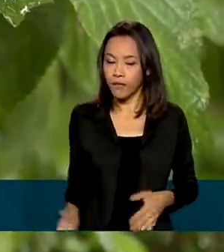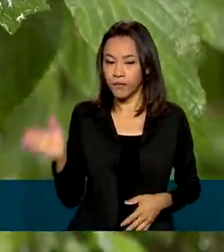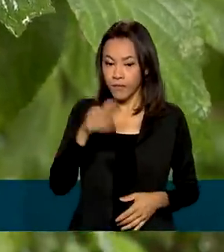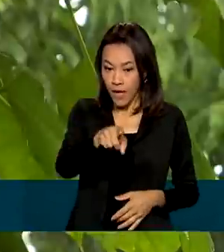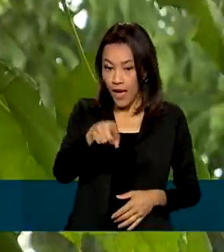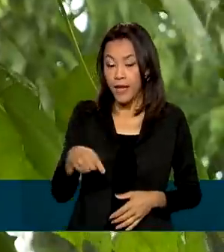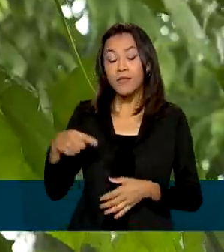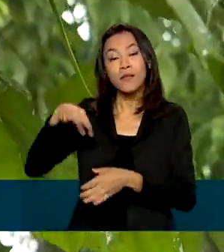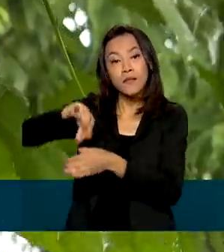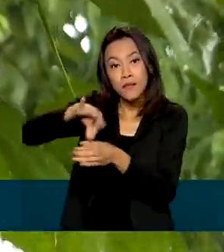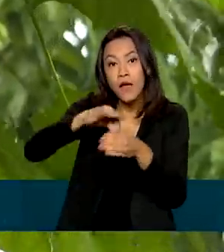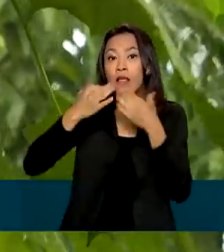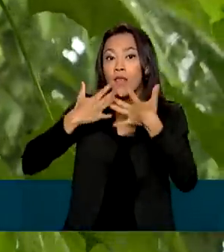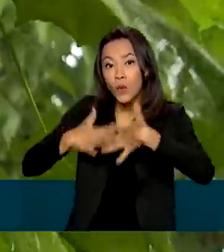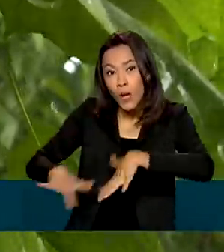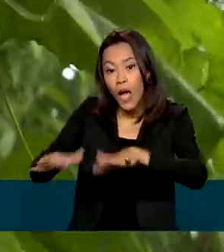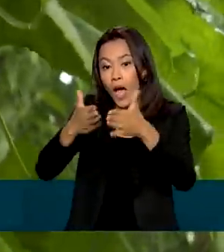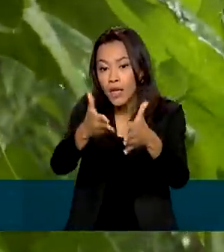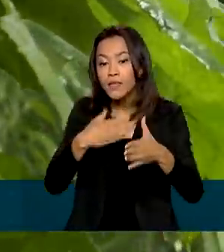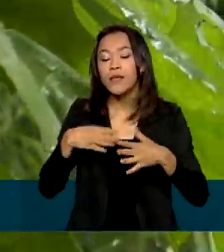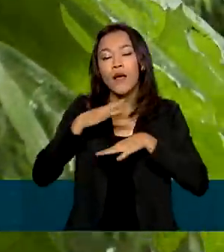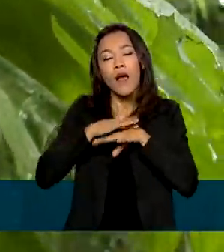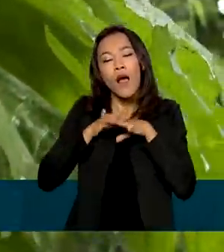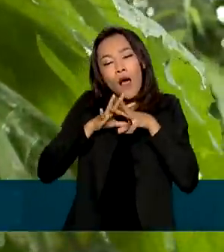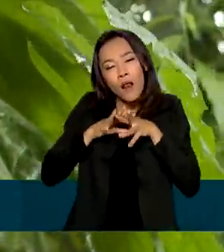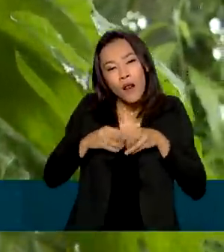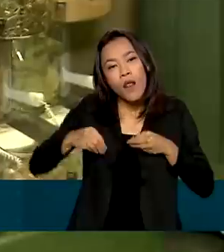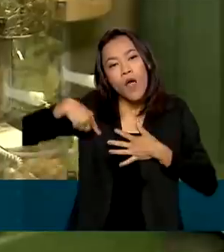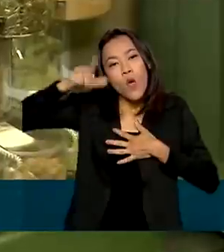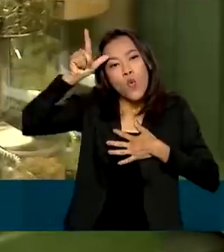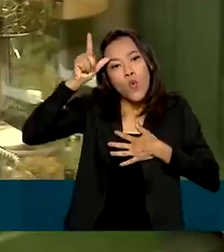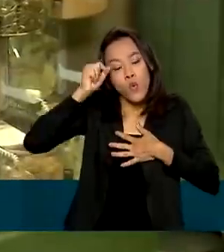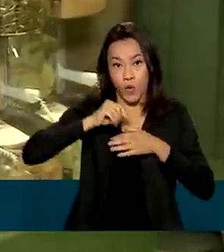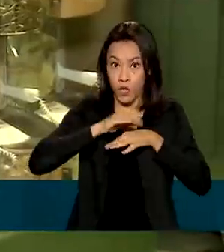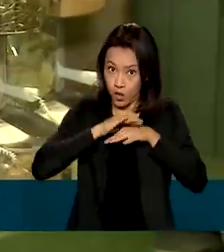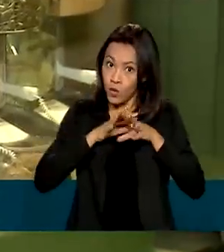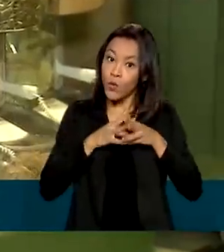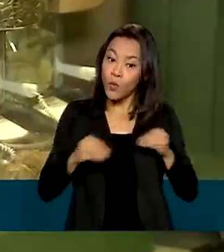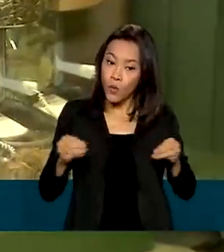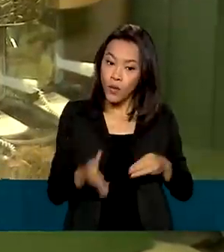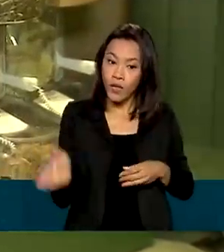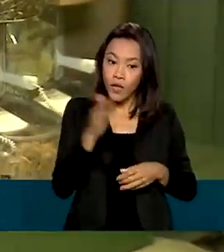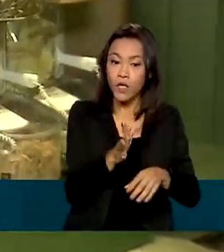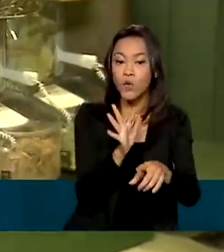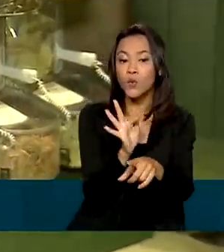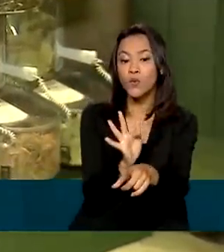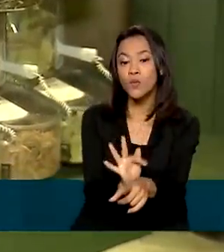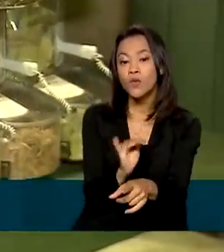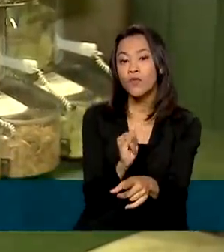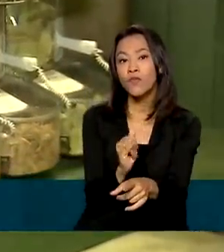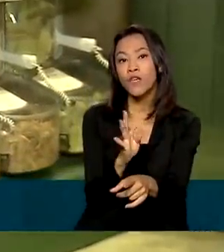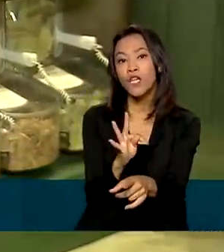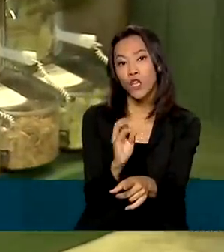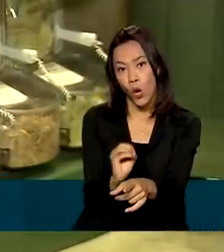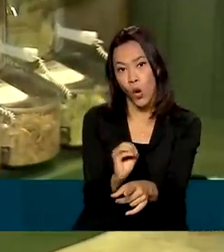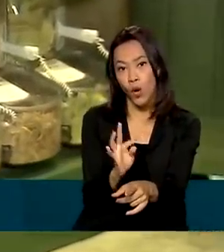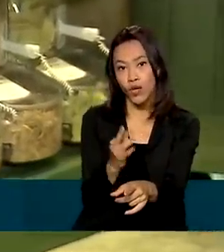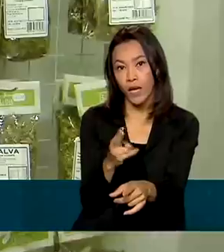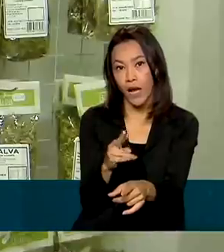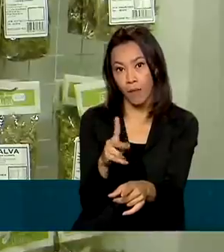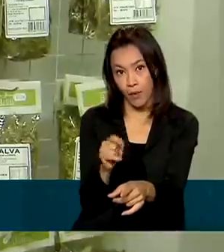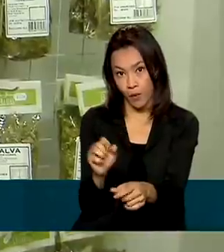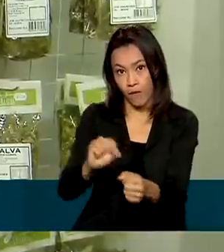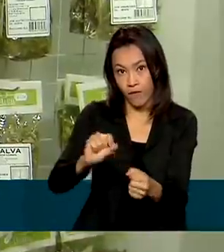propriedades que aliviam e curam algumas doenças. E os fitoterápicos são os medicamentos feitos de